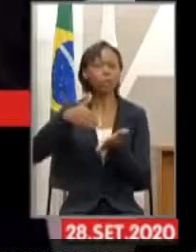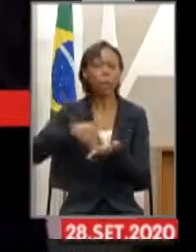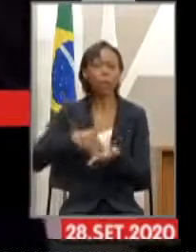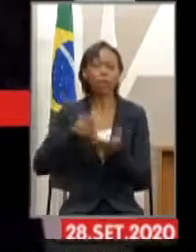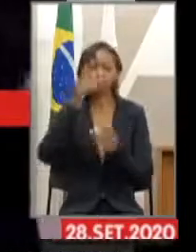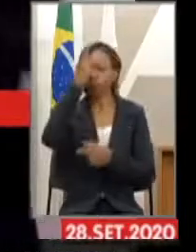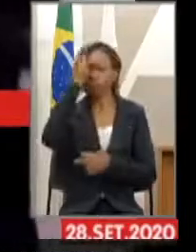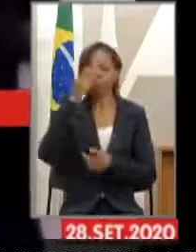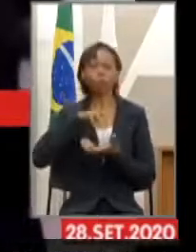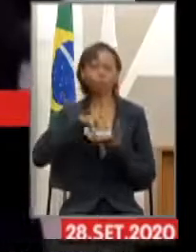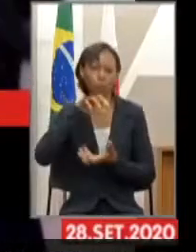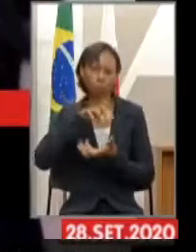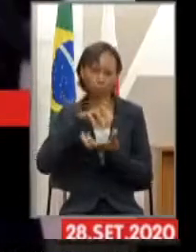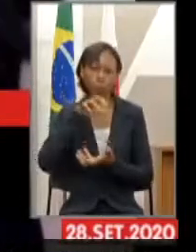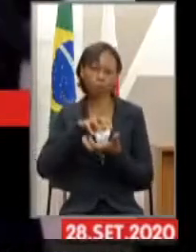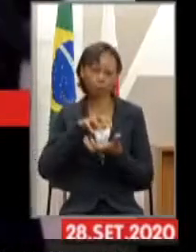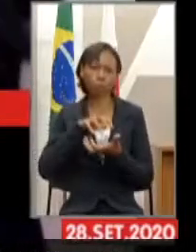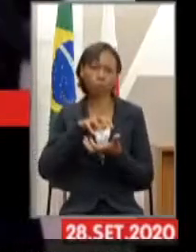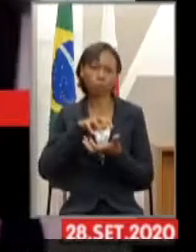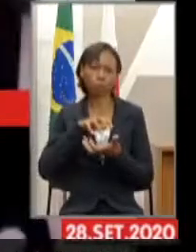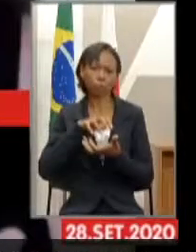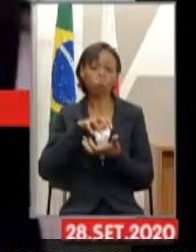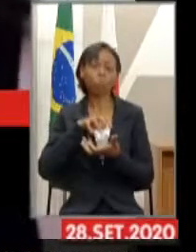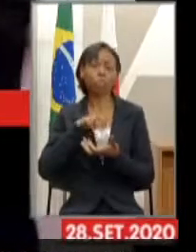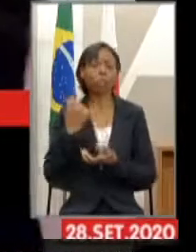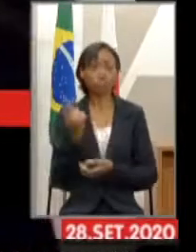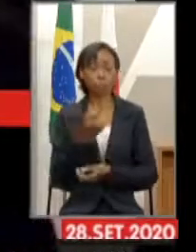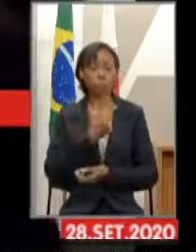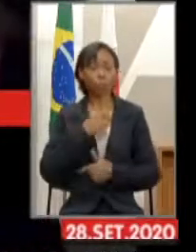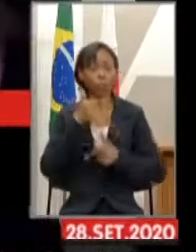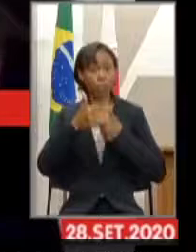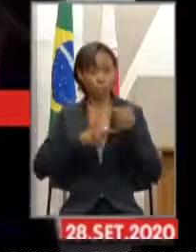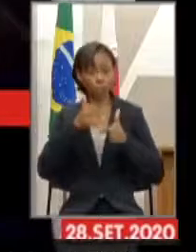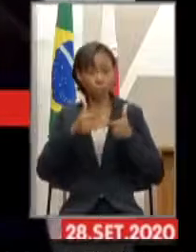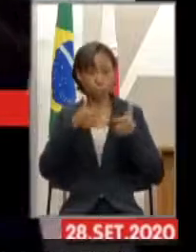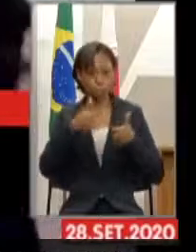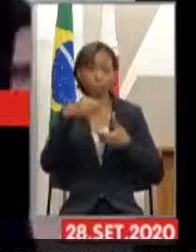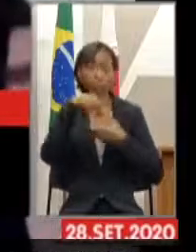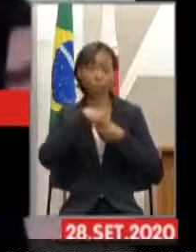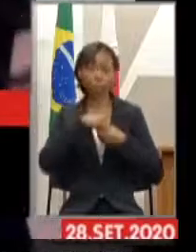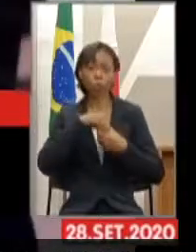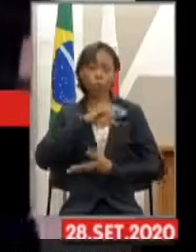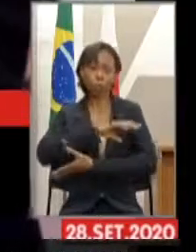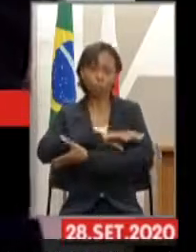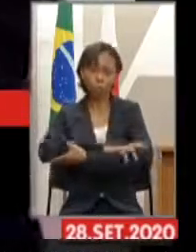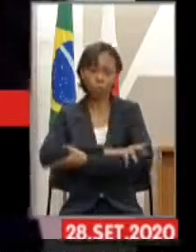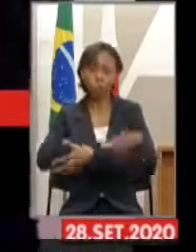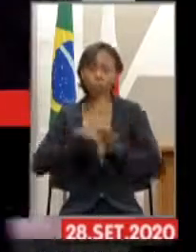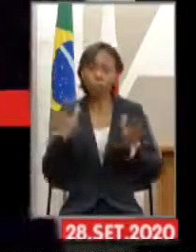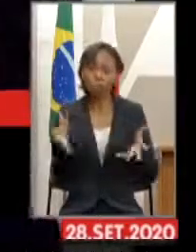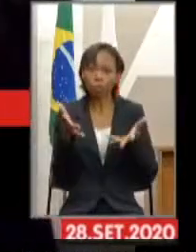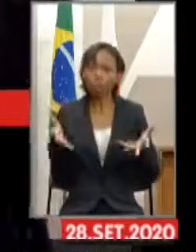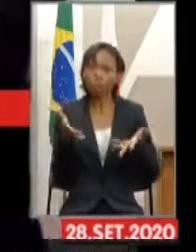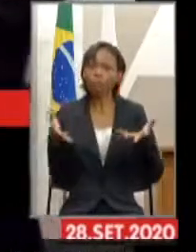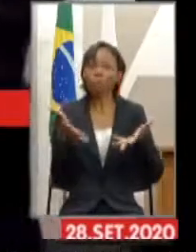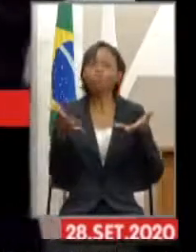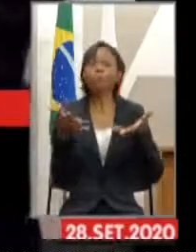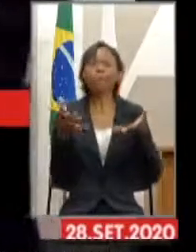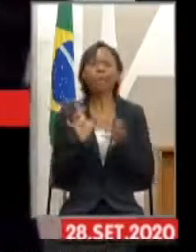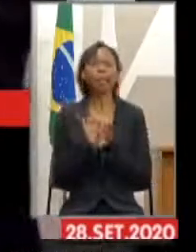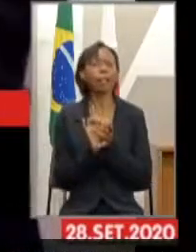à terceira idade. As nossas ações acontecem dentro da associação, no intuito de promover um ambiente de livre